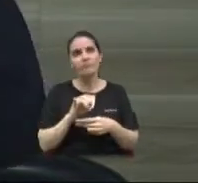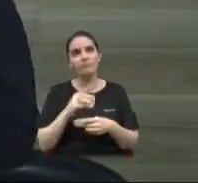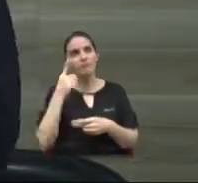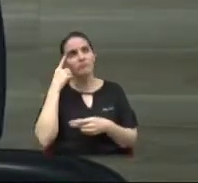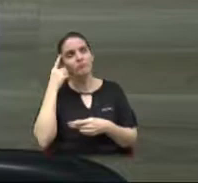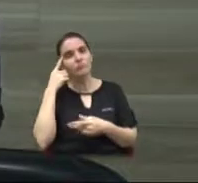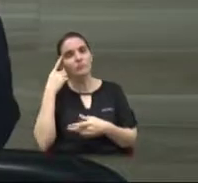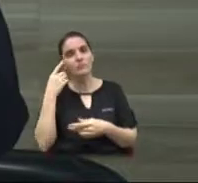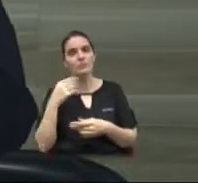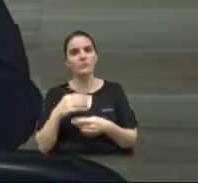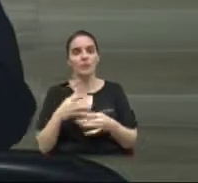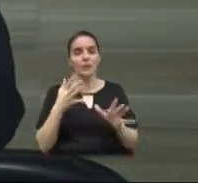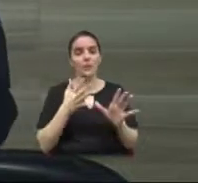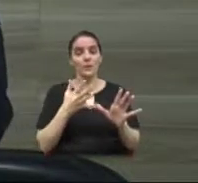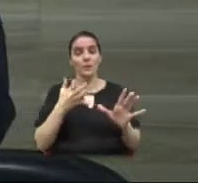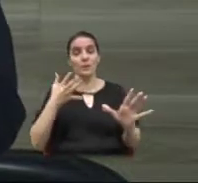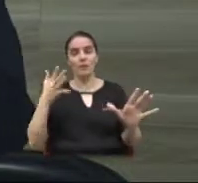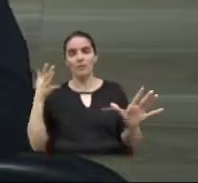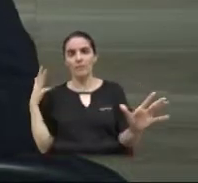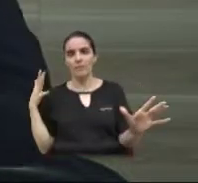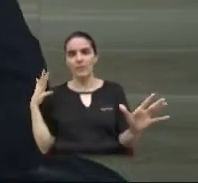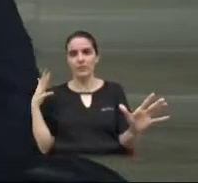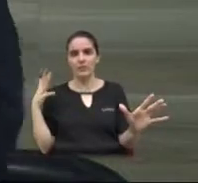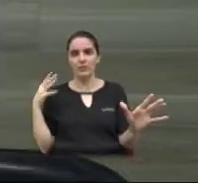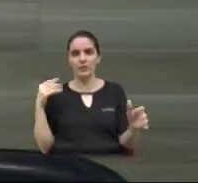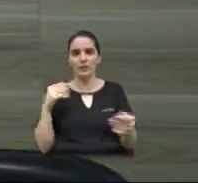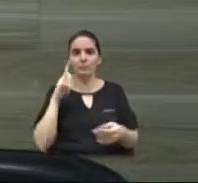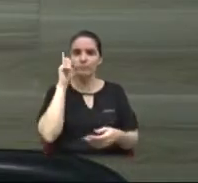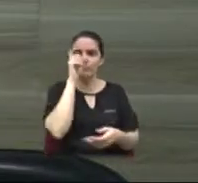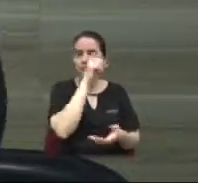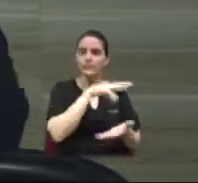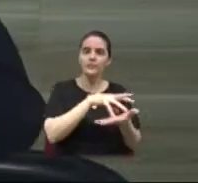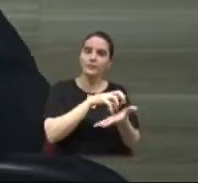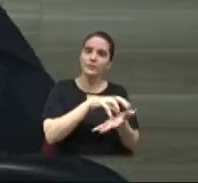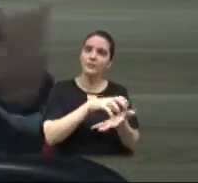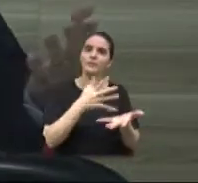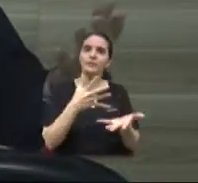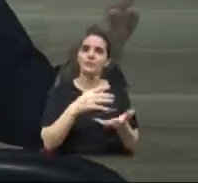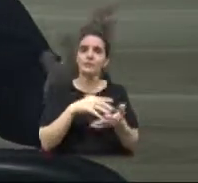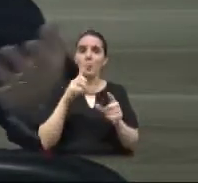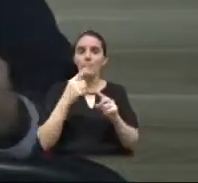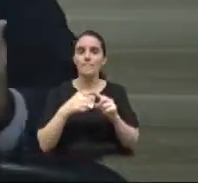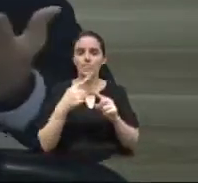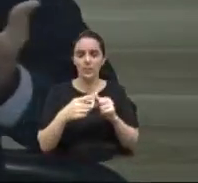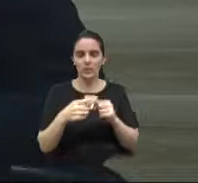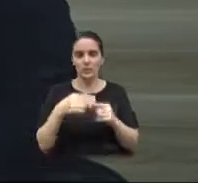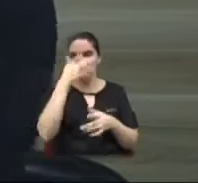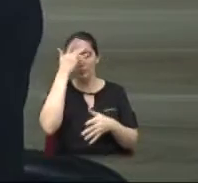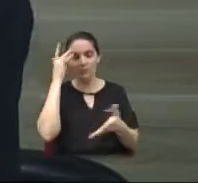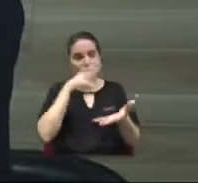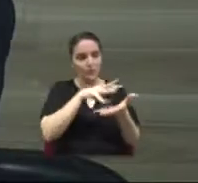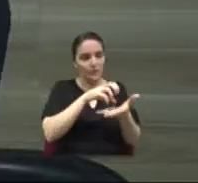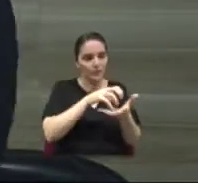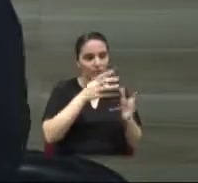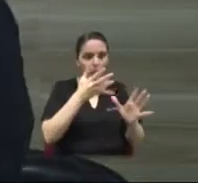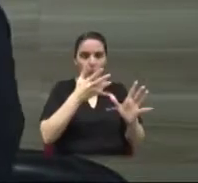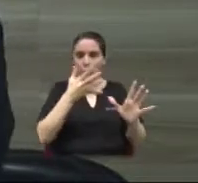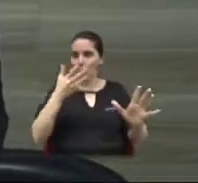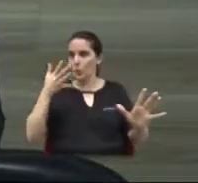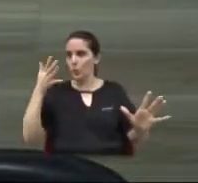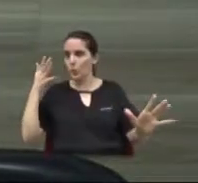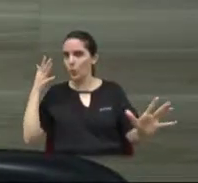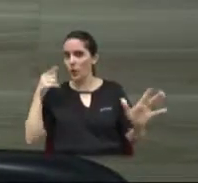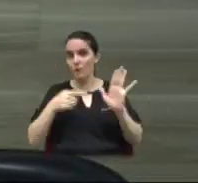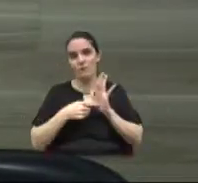não vou chamar de caos, mas o problema da saúde da cidade de Limeira, vou repetir que não foi criado pelo governo atual, mas